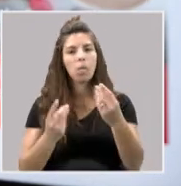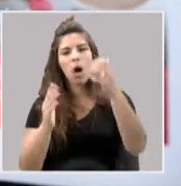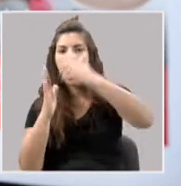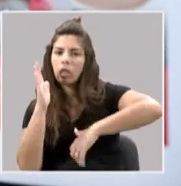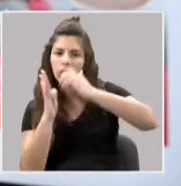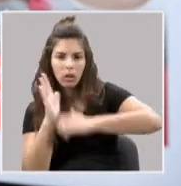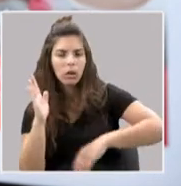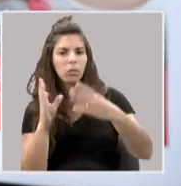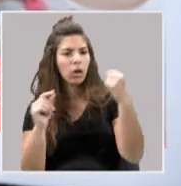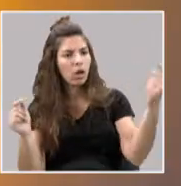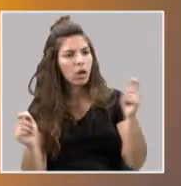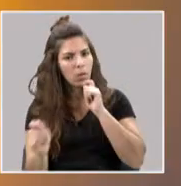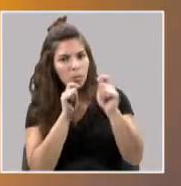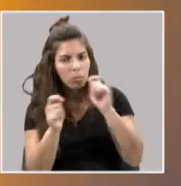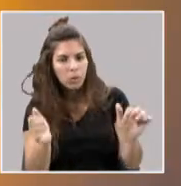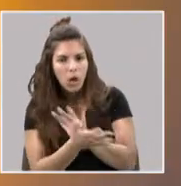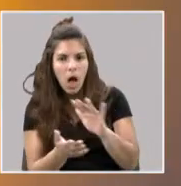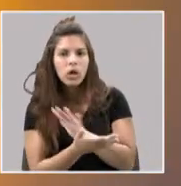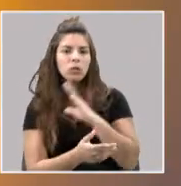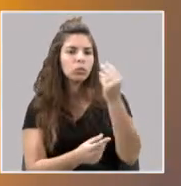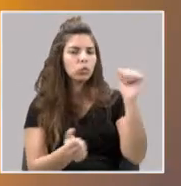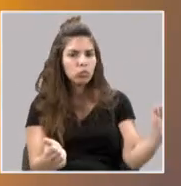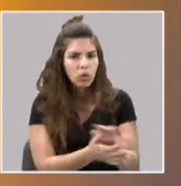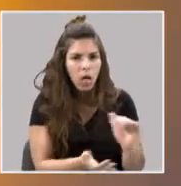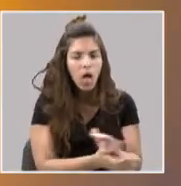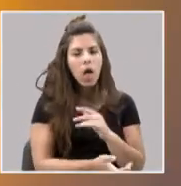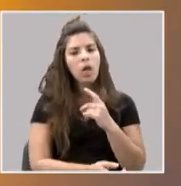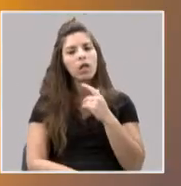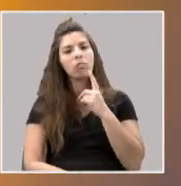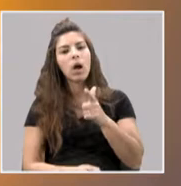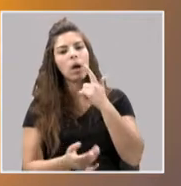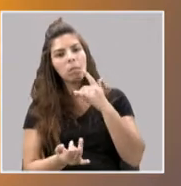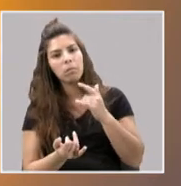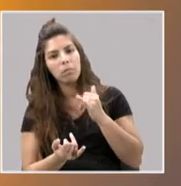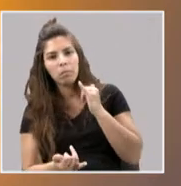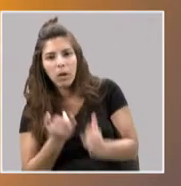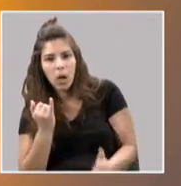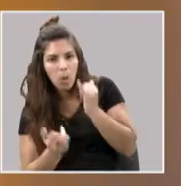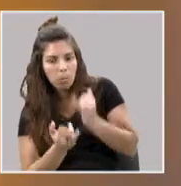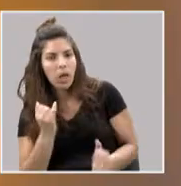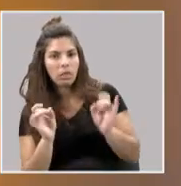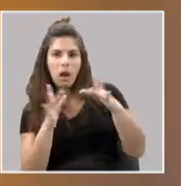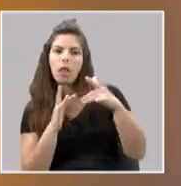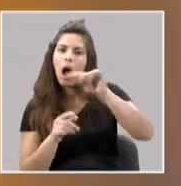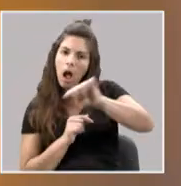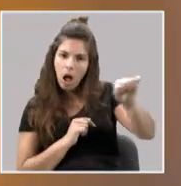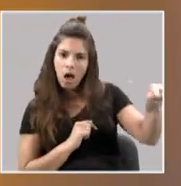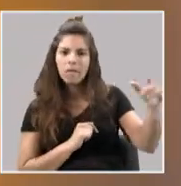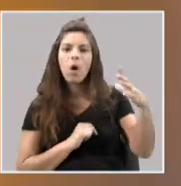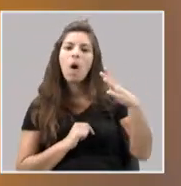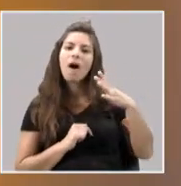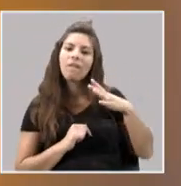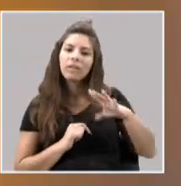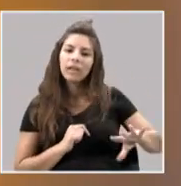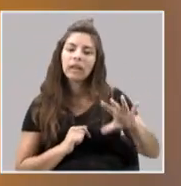muitos artigos, muitas reportagens, peças jornalísticas, no fundo, que alertam as pessoas para os perigos da internet. Mas eu queria mostrar